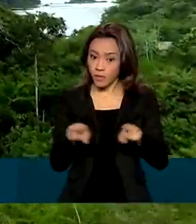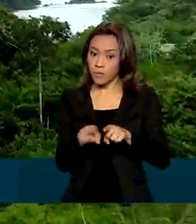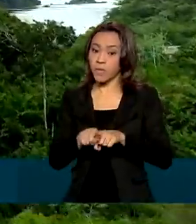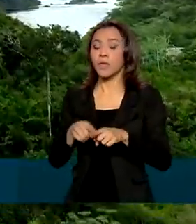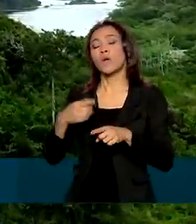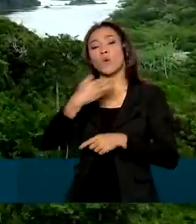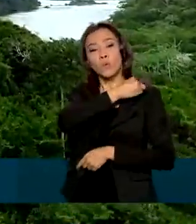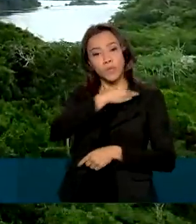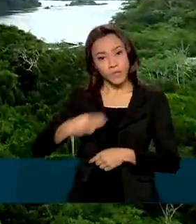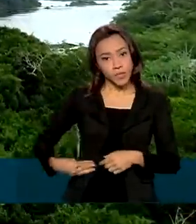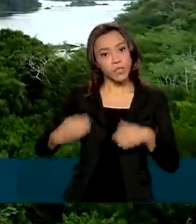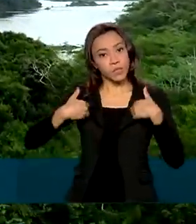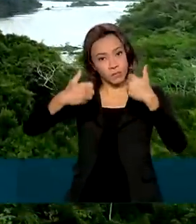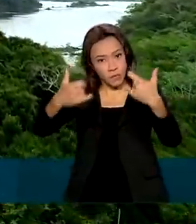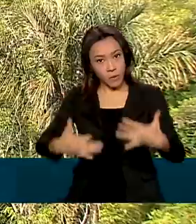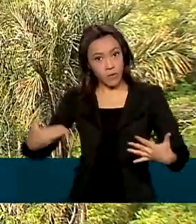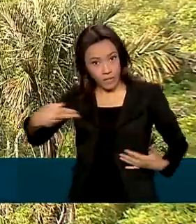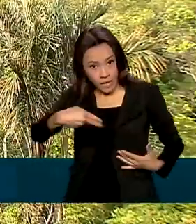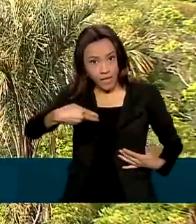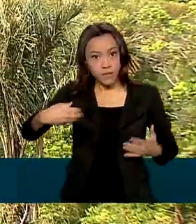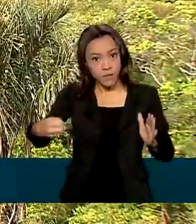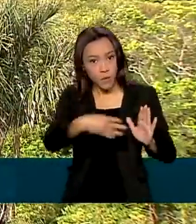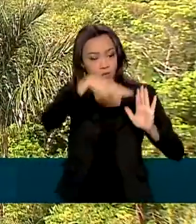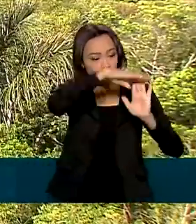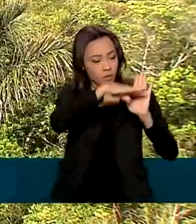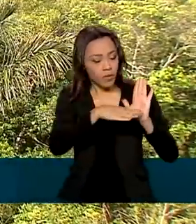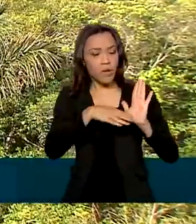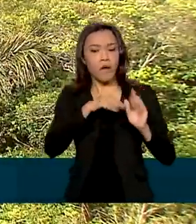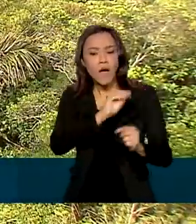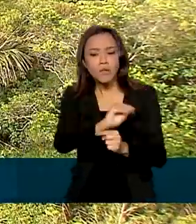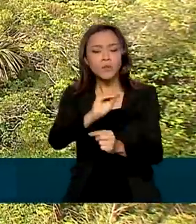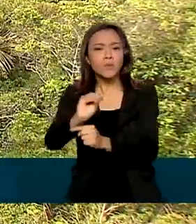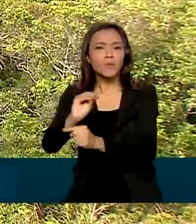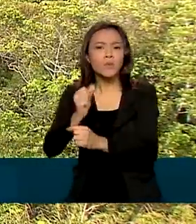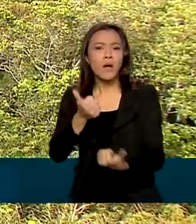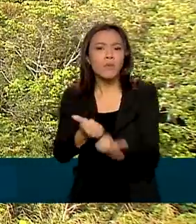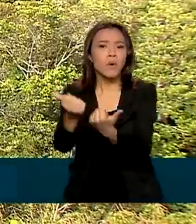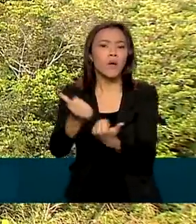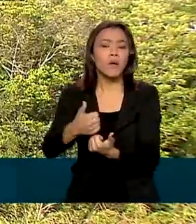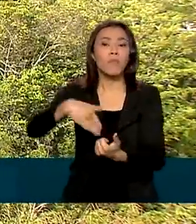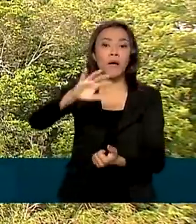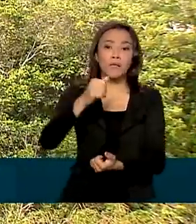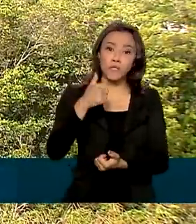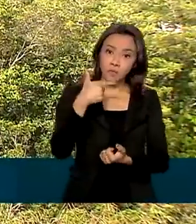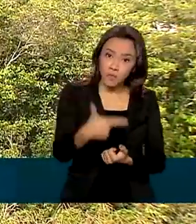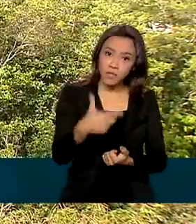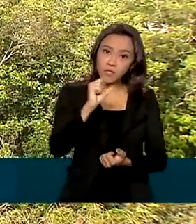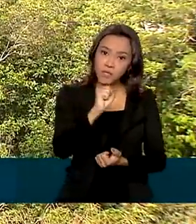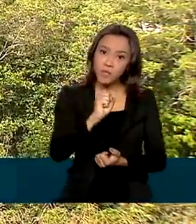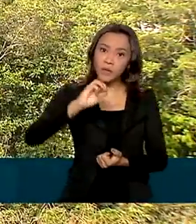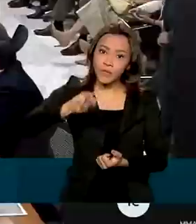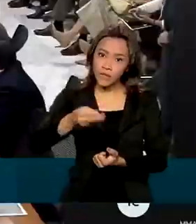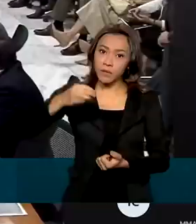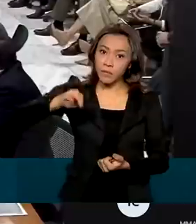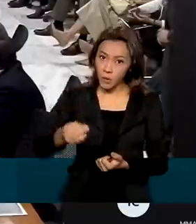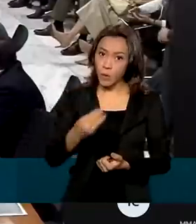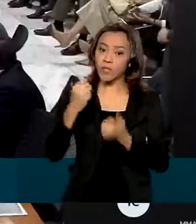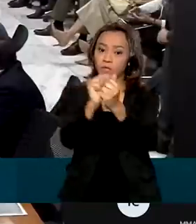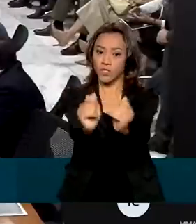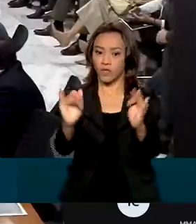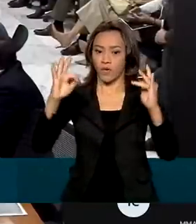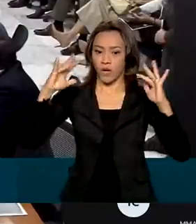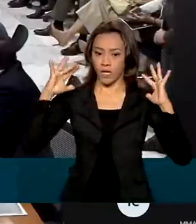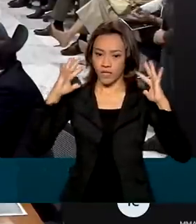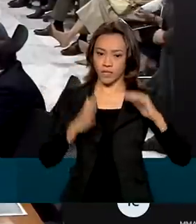Joaquim Leite, o novo programa valoriza quem ajuda a manter mais de 280 milhões de hectares de florestas em pé. E aquela